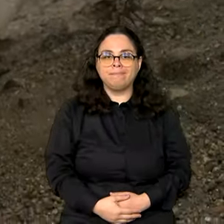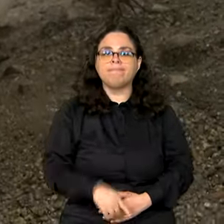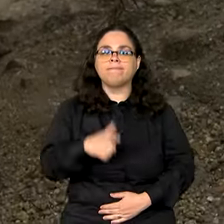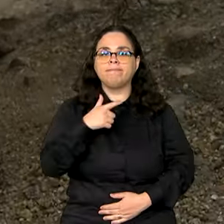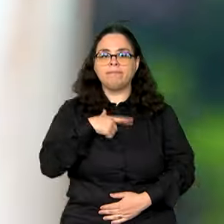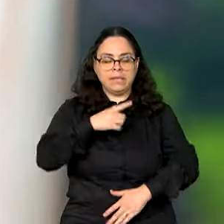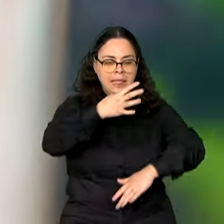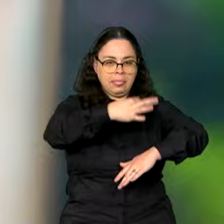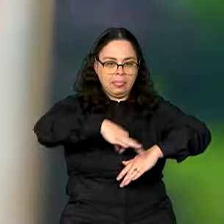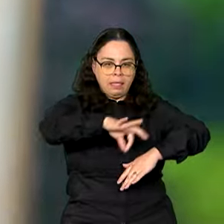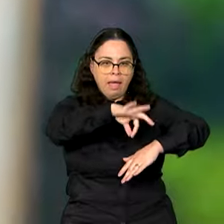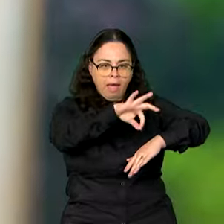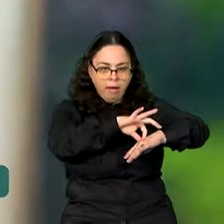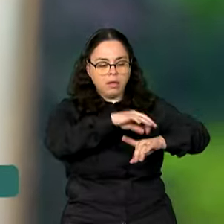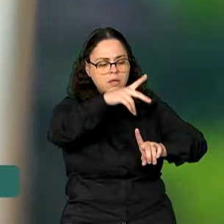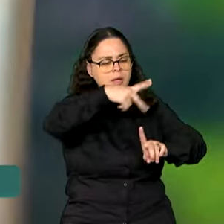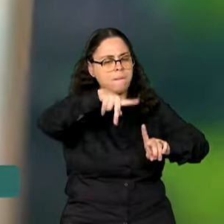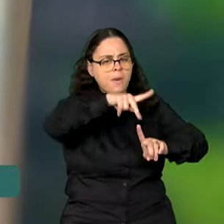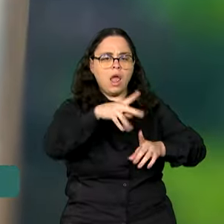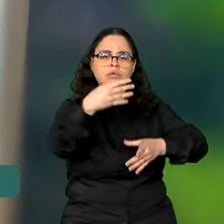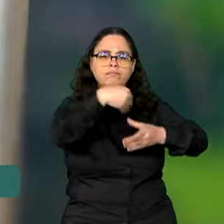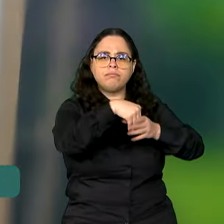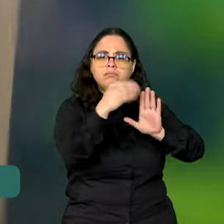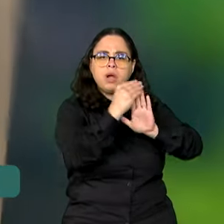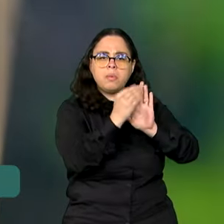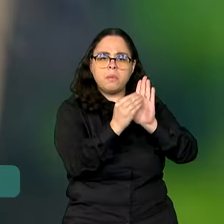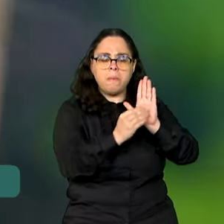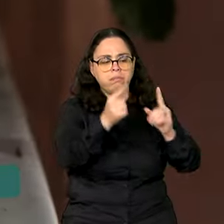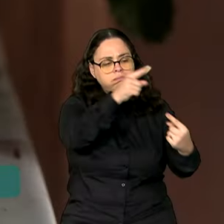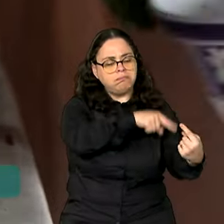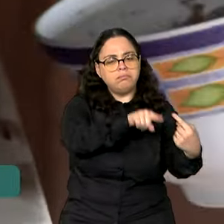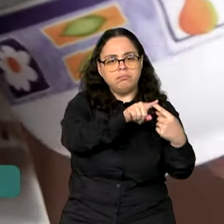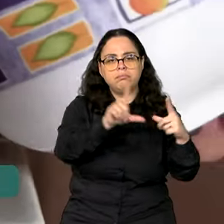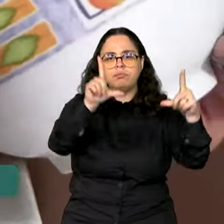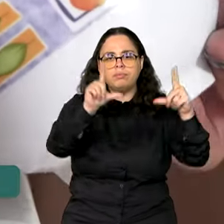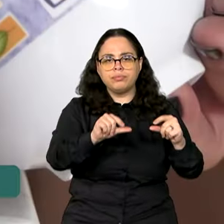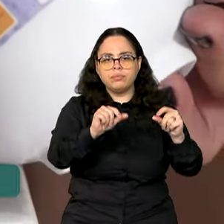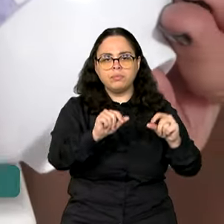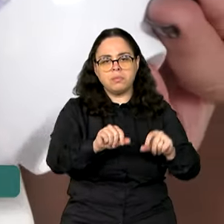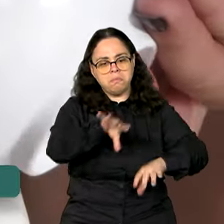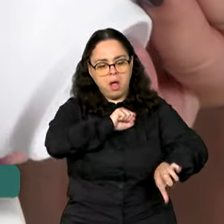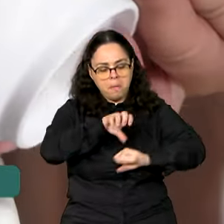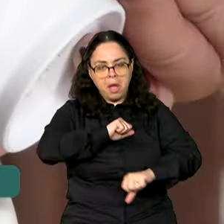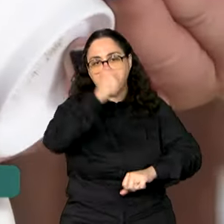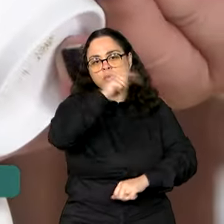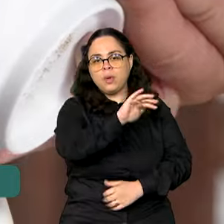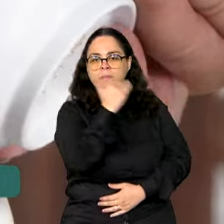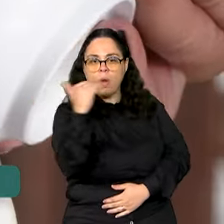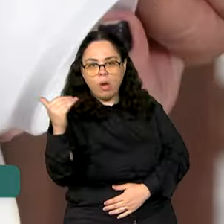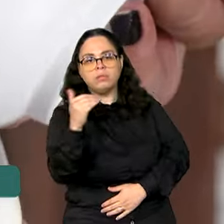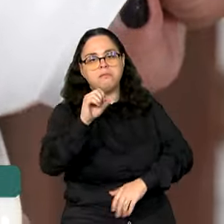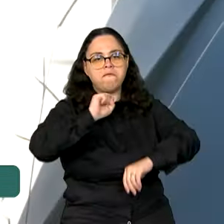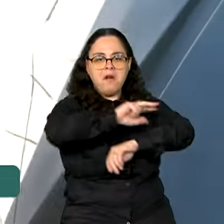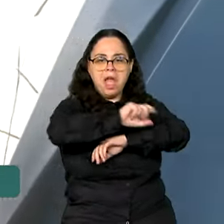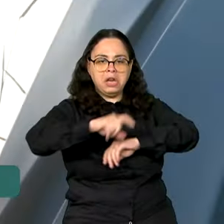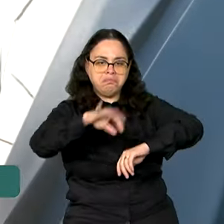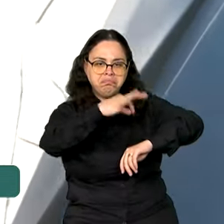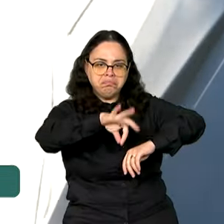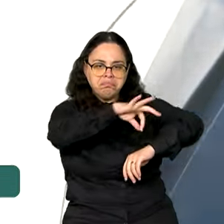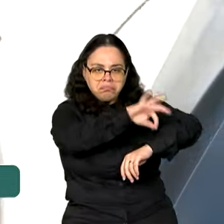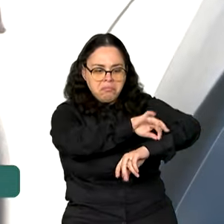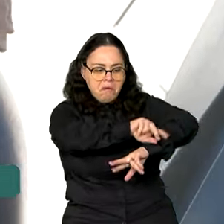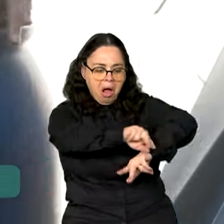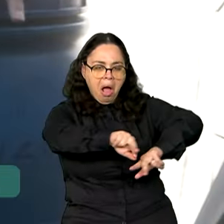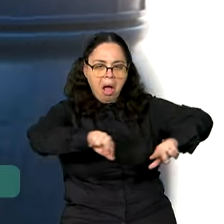combate à dengue, o plano de ação tem o objetivo de diminuir o número de casos e óbitos de arboviroses como chikungunya,